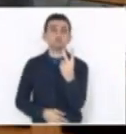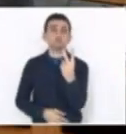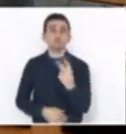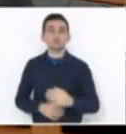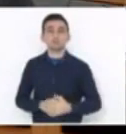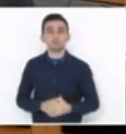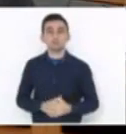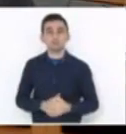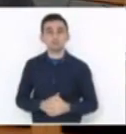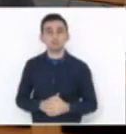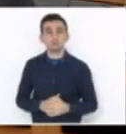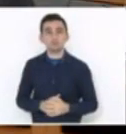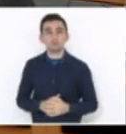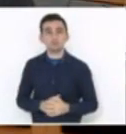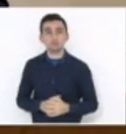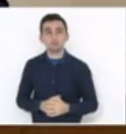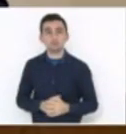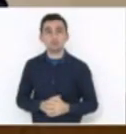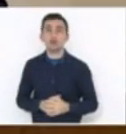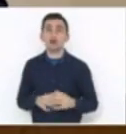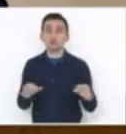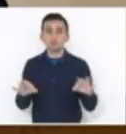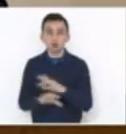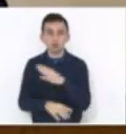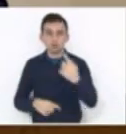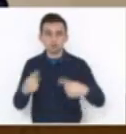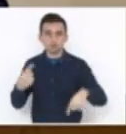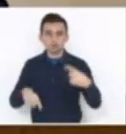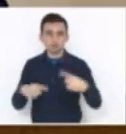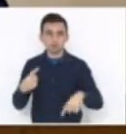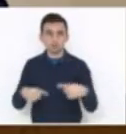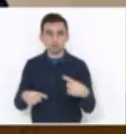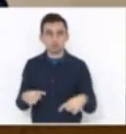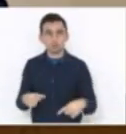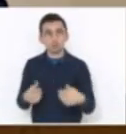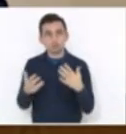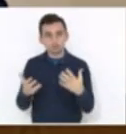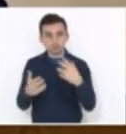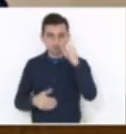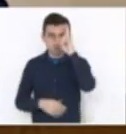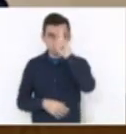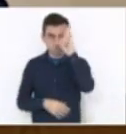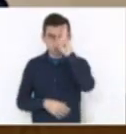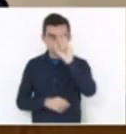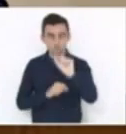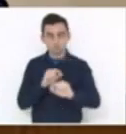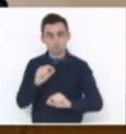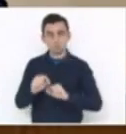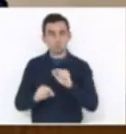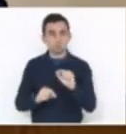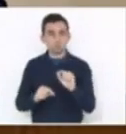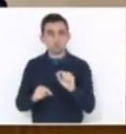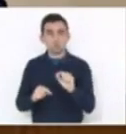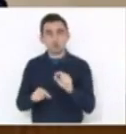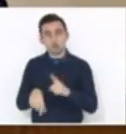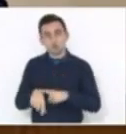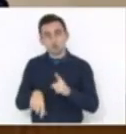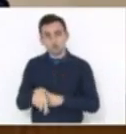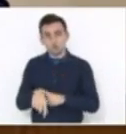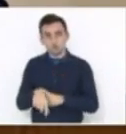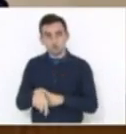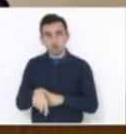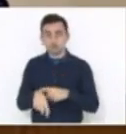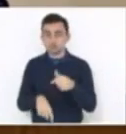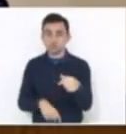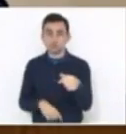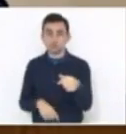Nós vamos, assim que terminar o debate, eu só quero lembrar o seguinte, às 19h, insera a